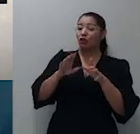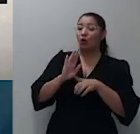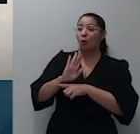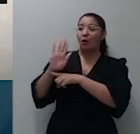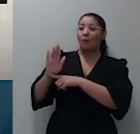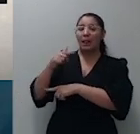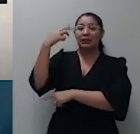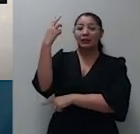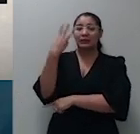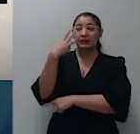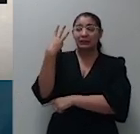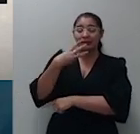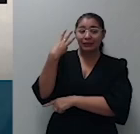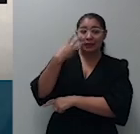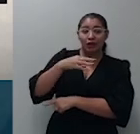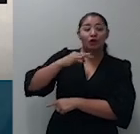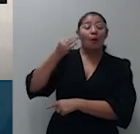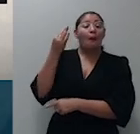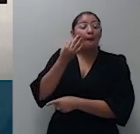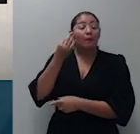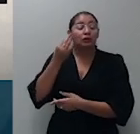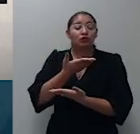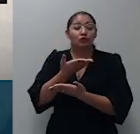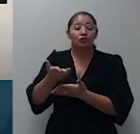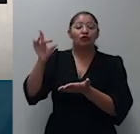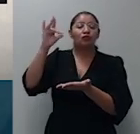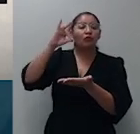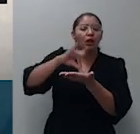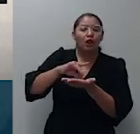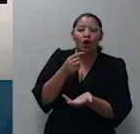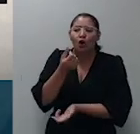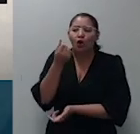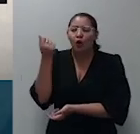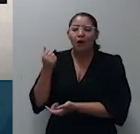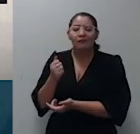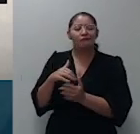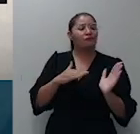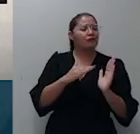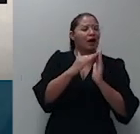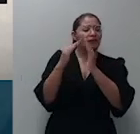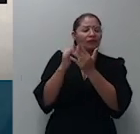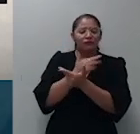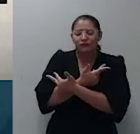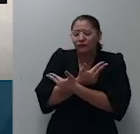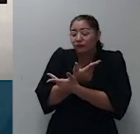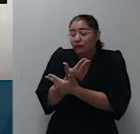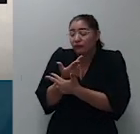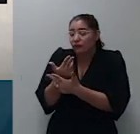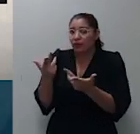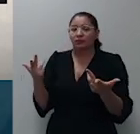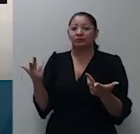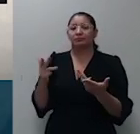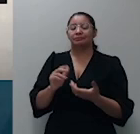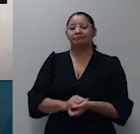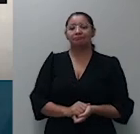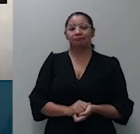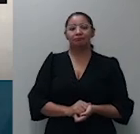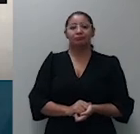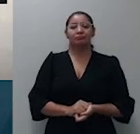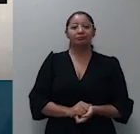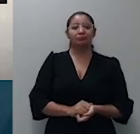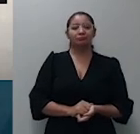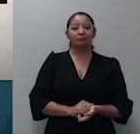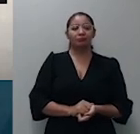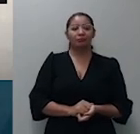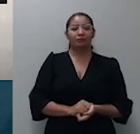sobre o valor real dos bens móveis em móveis inventariados ponto três embora se reconheça